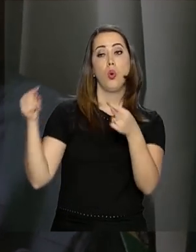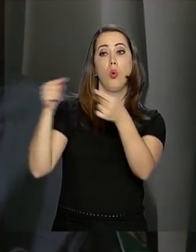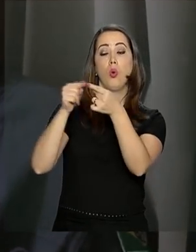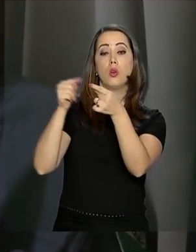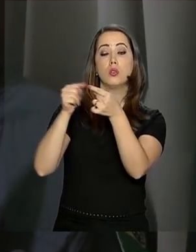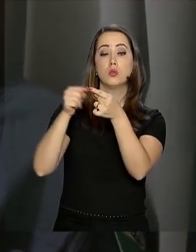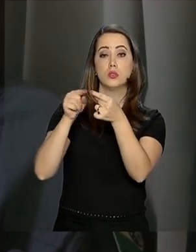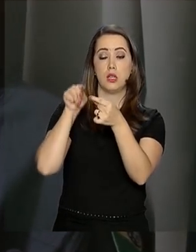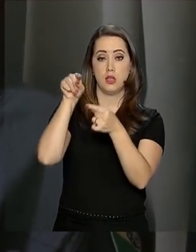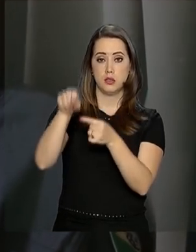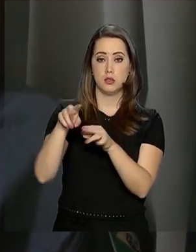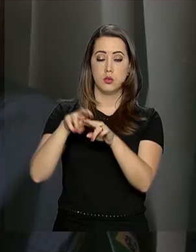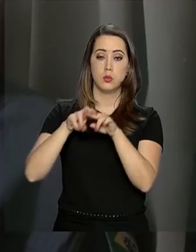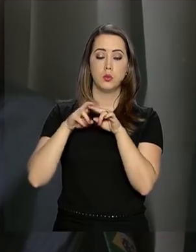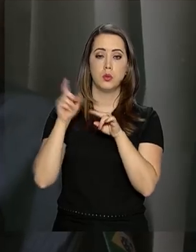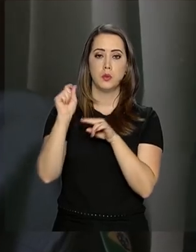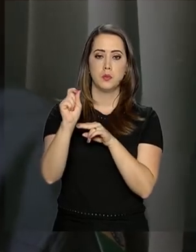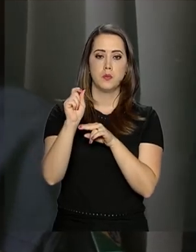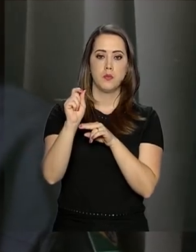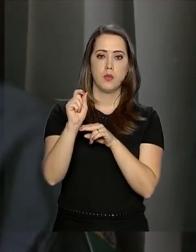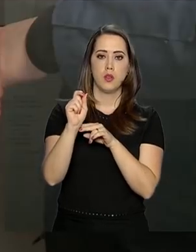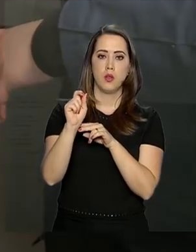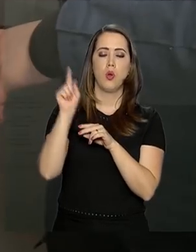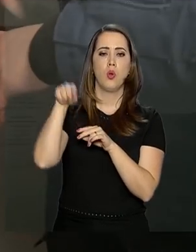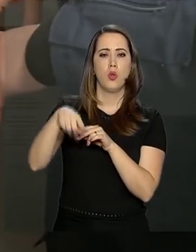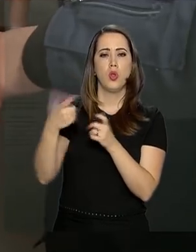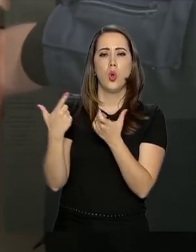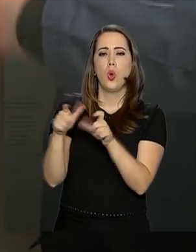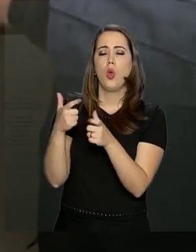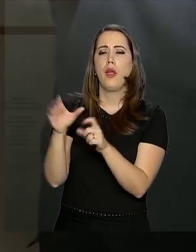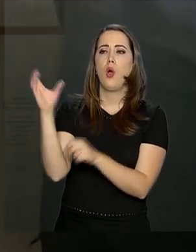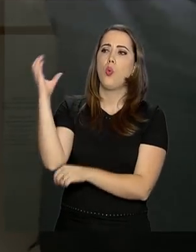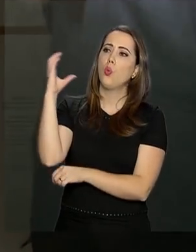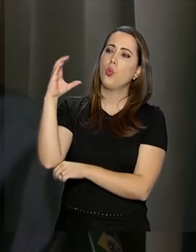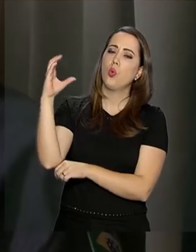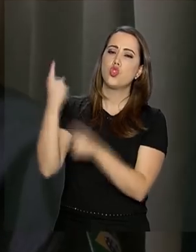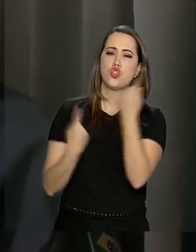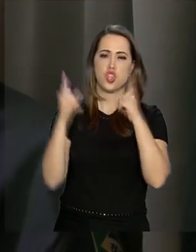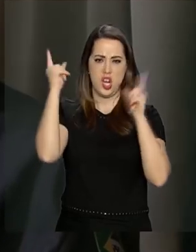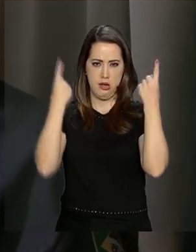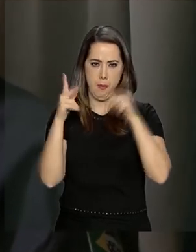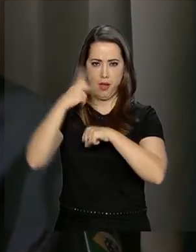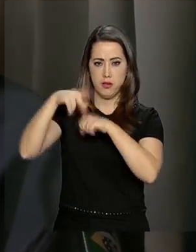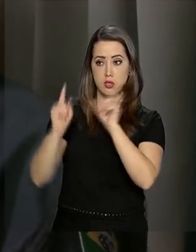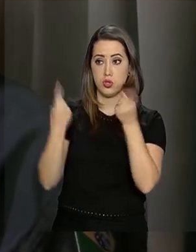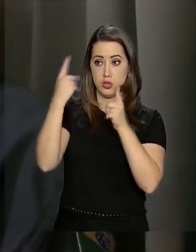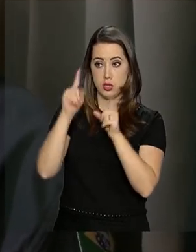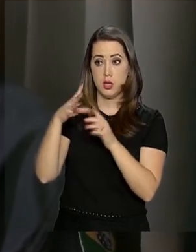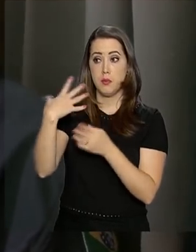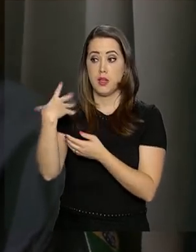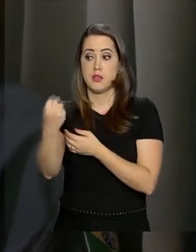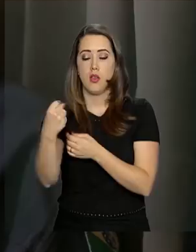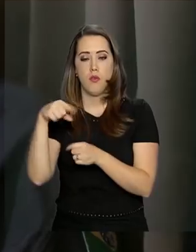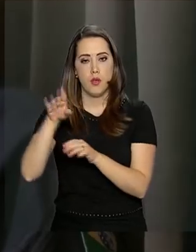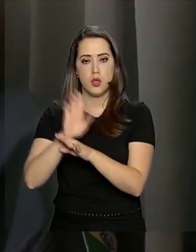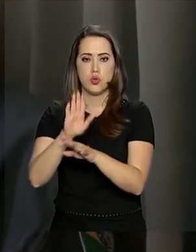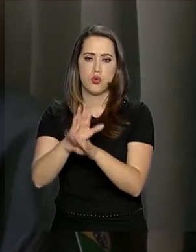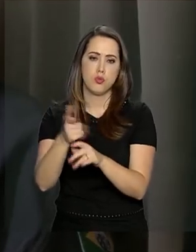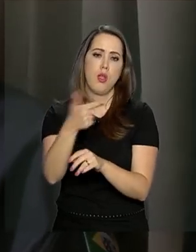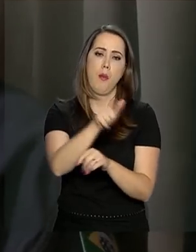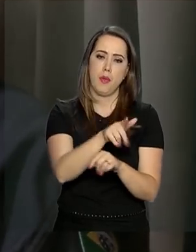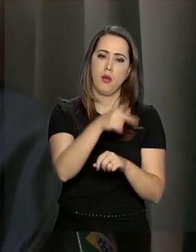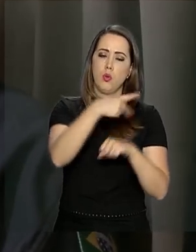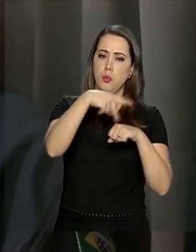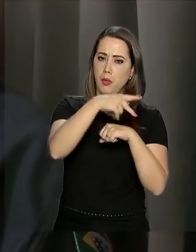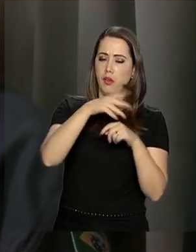lá pela manobra com o aeródromo de Frey da base chilena para a partir de lá ele poder ser evacuado de aeronave para pontarenas e dar